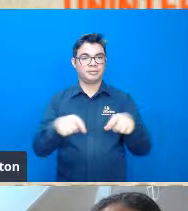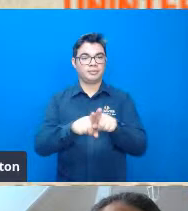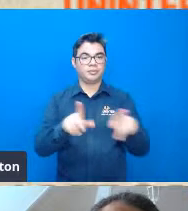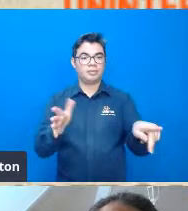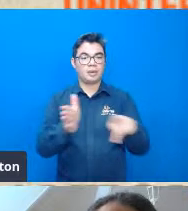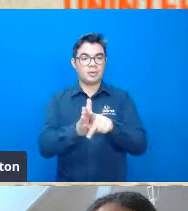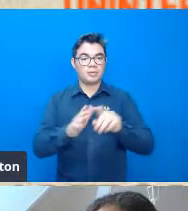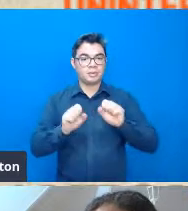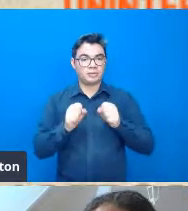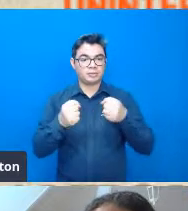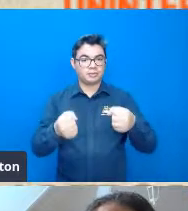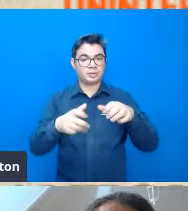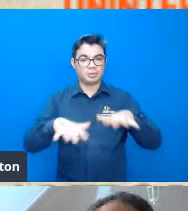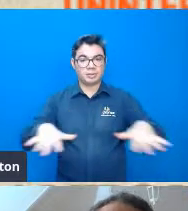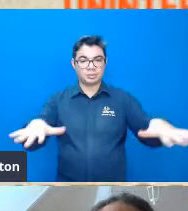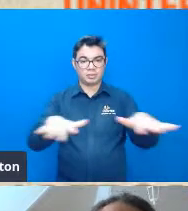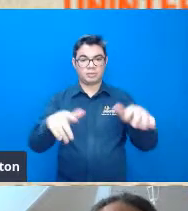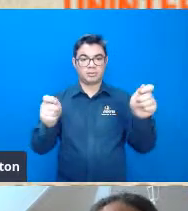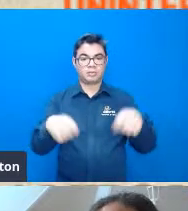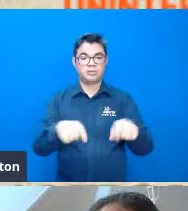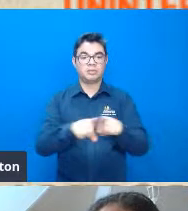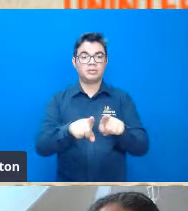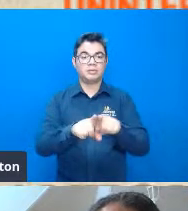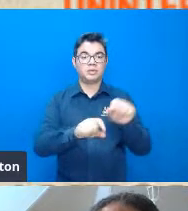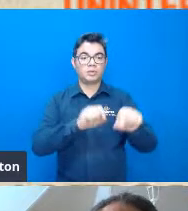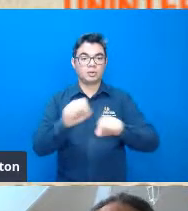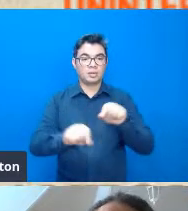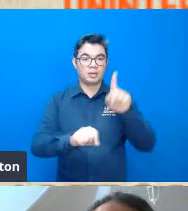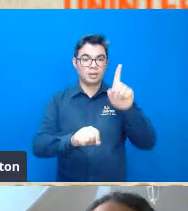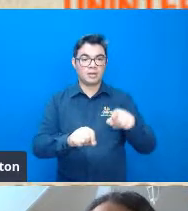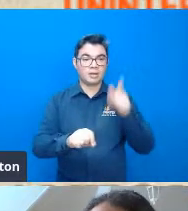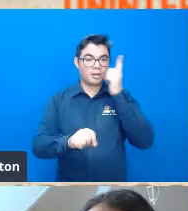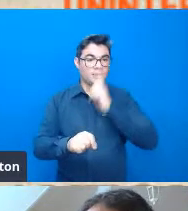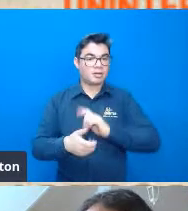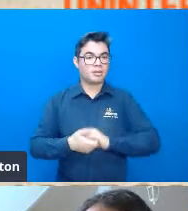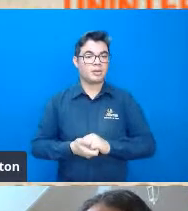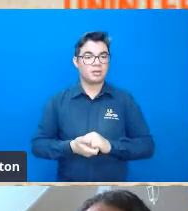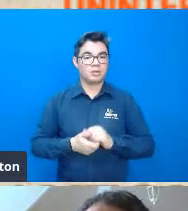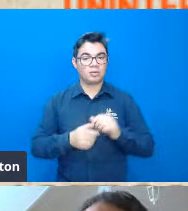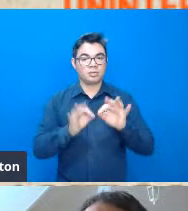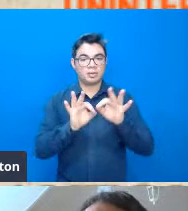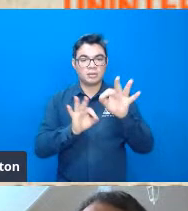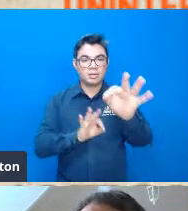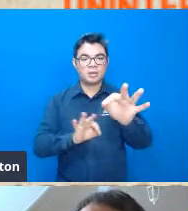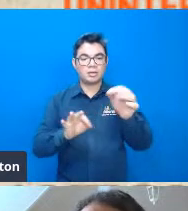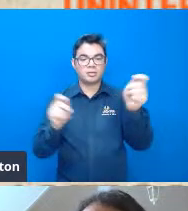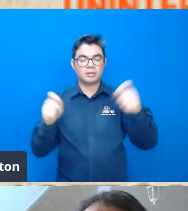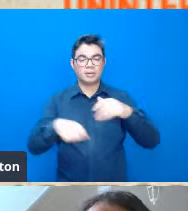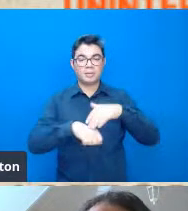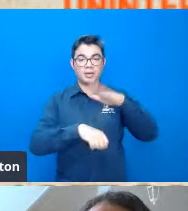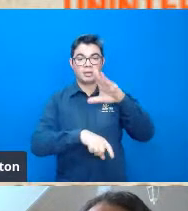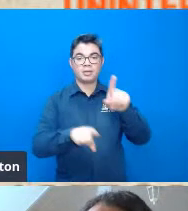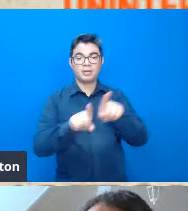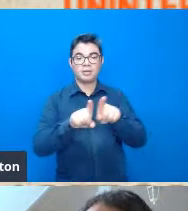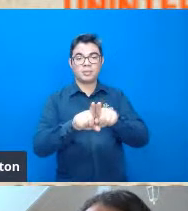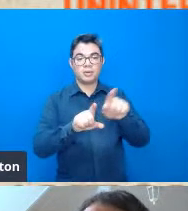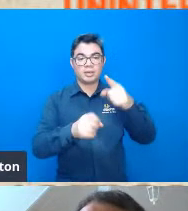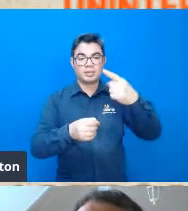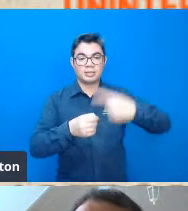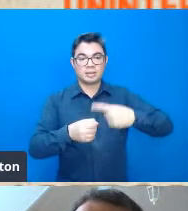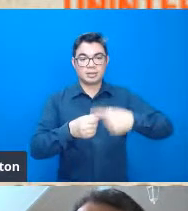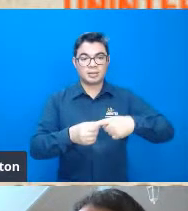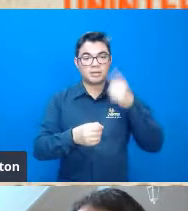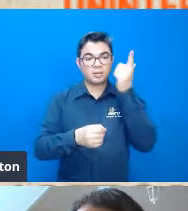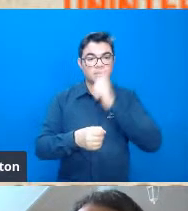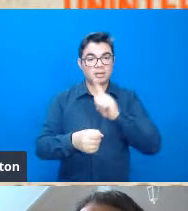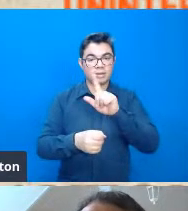própria superação espacial para ele né ter que se deslocar aí um longo trajeto de uma cidade para outra